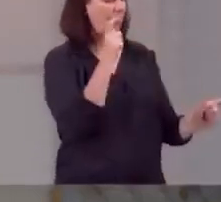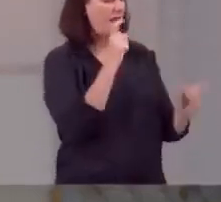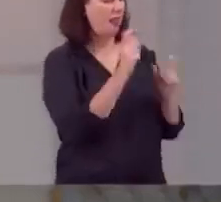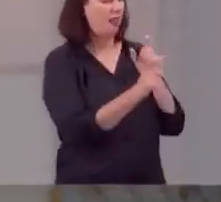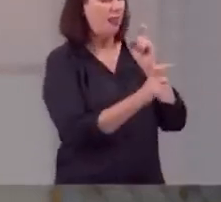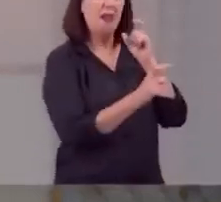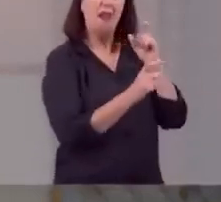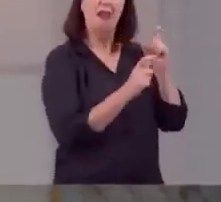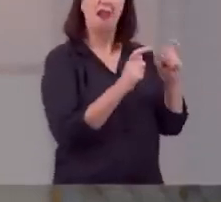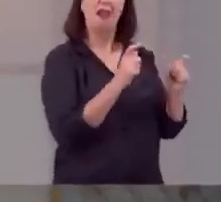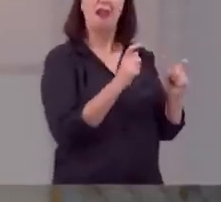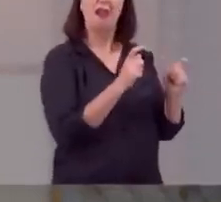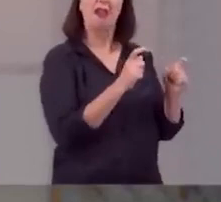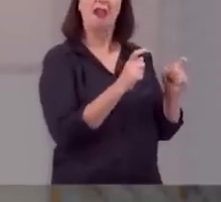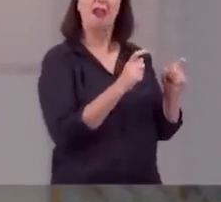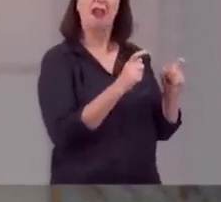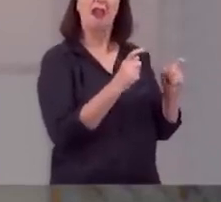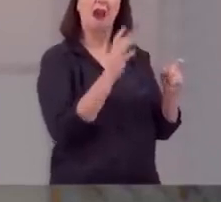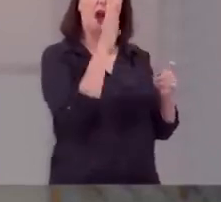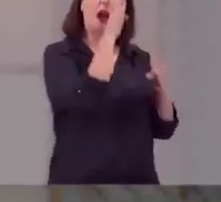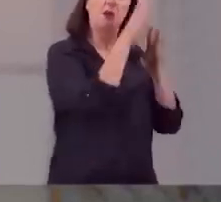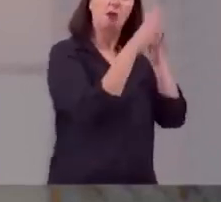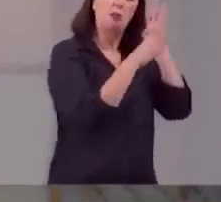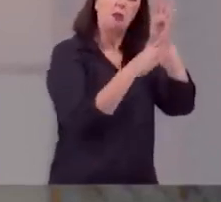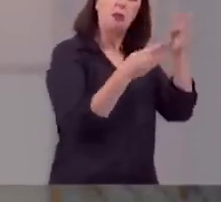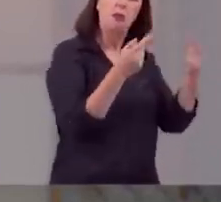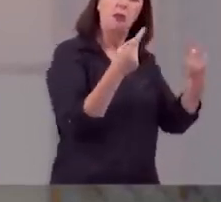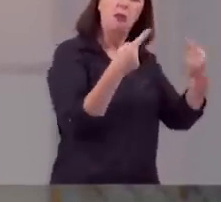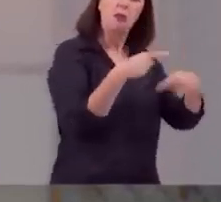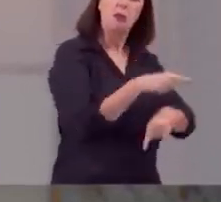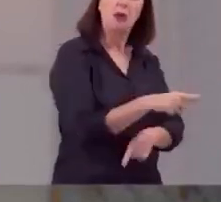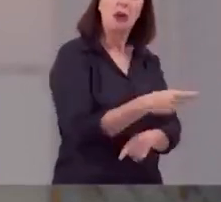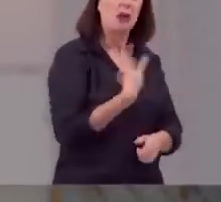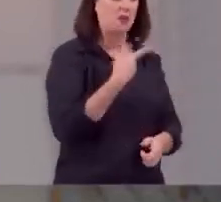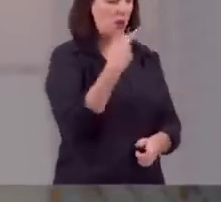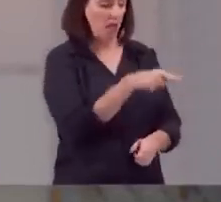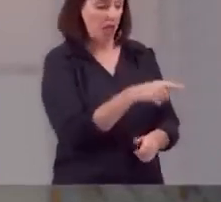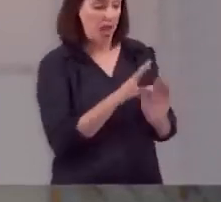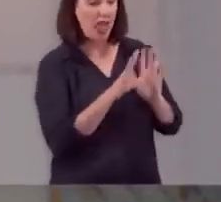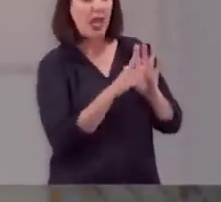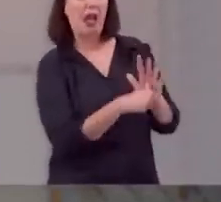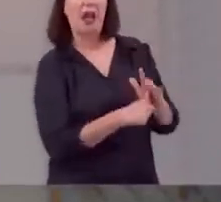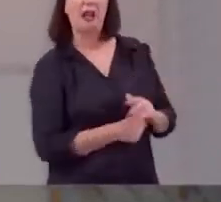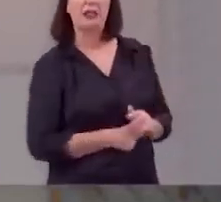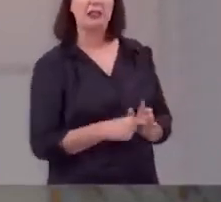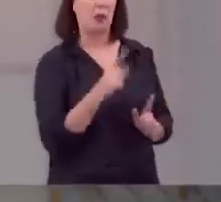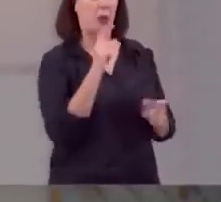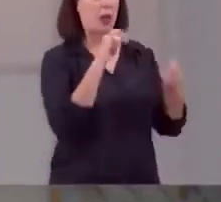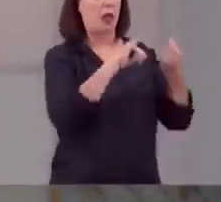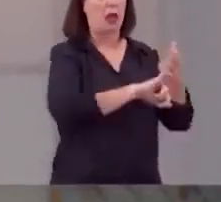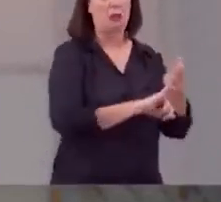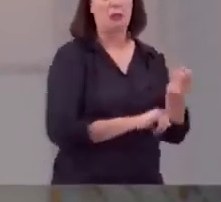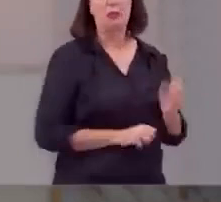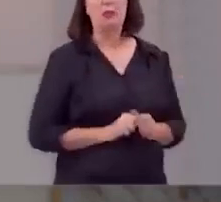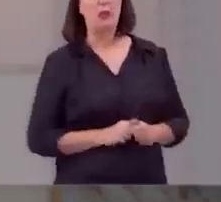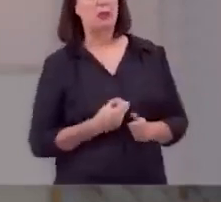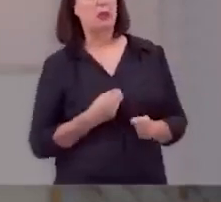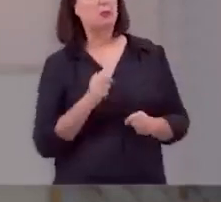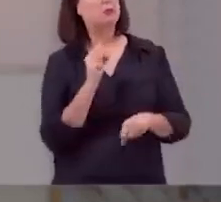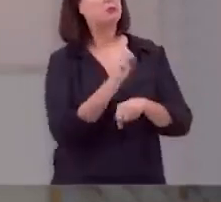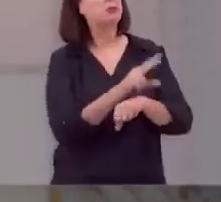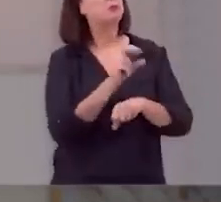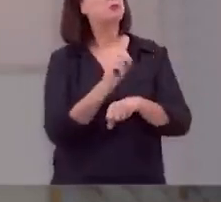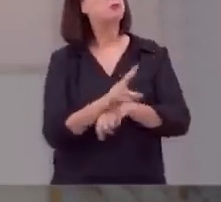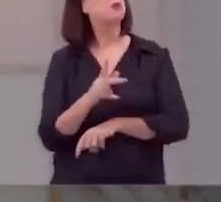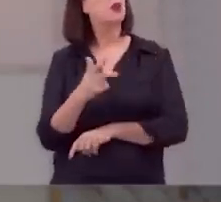pesados libelos acusatórios chamando-o de ladrão de adúltero e de explorador